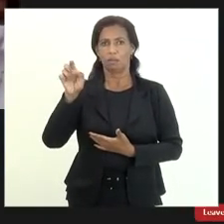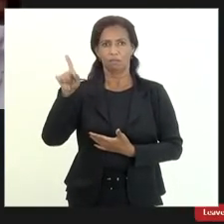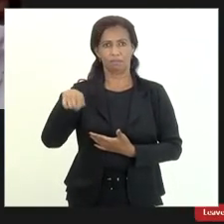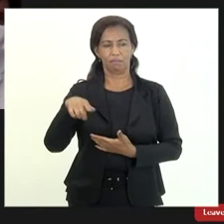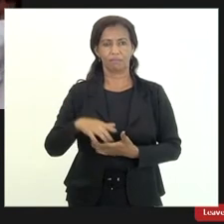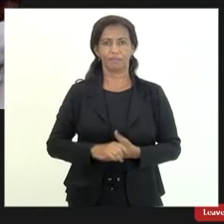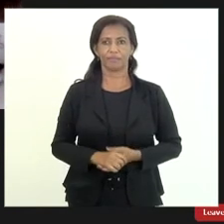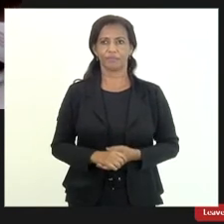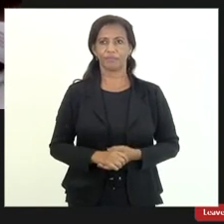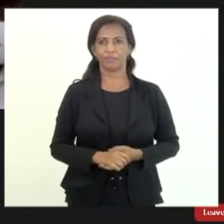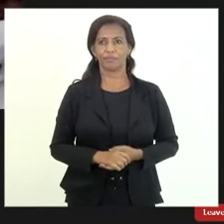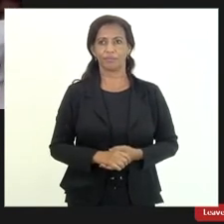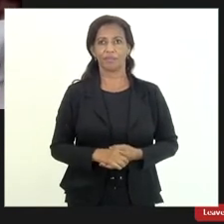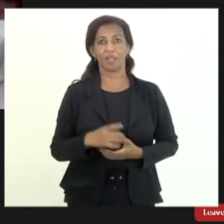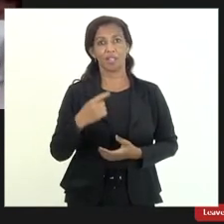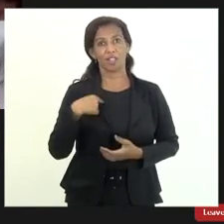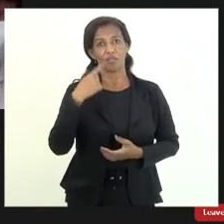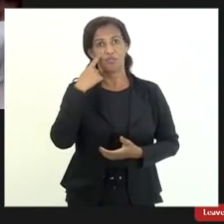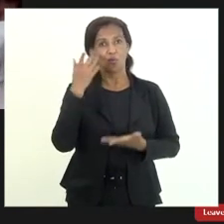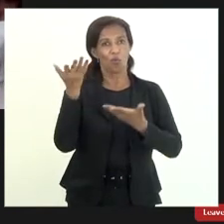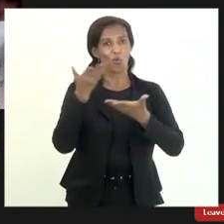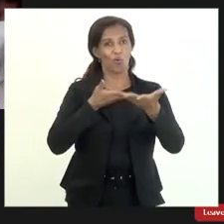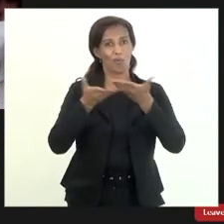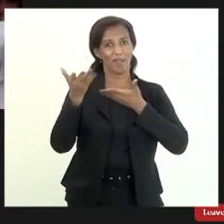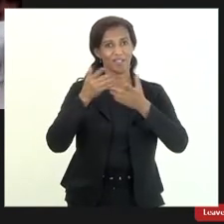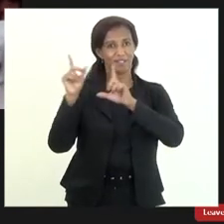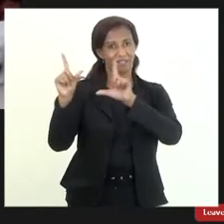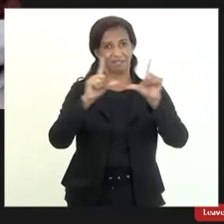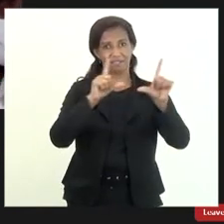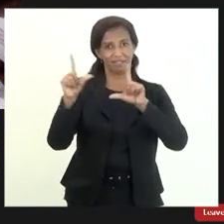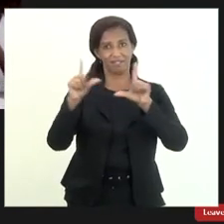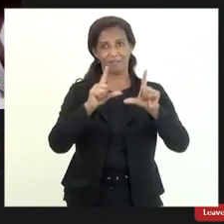vou tentar compartilhar a minha tela aqui deputado